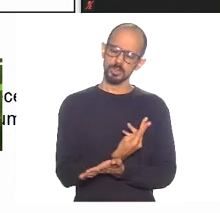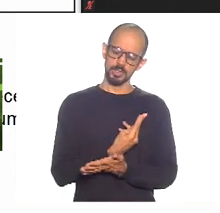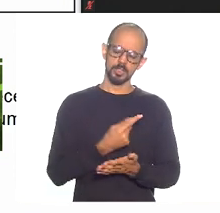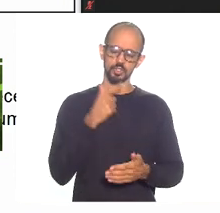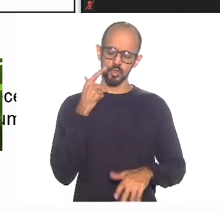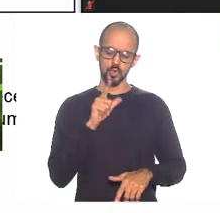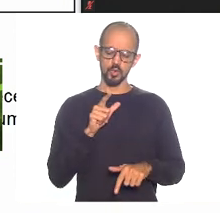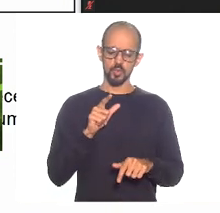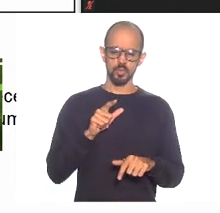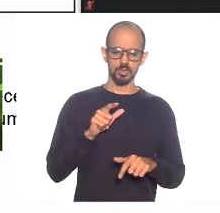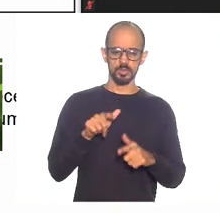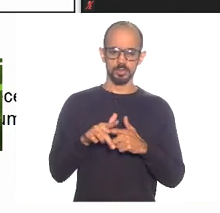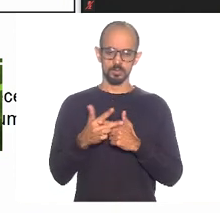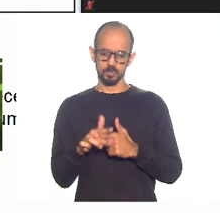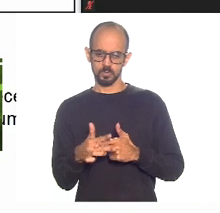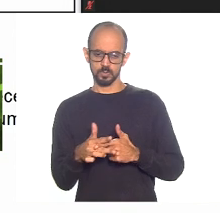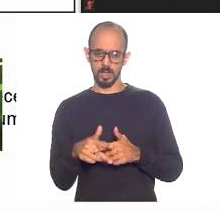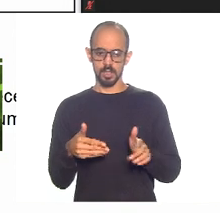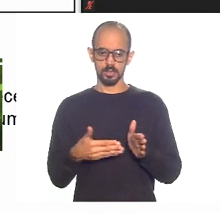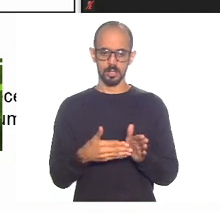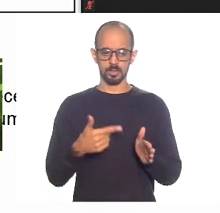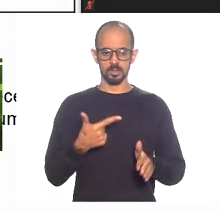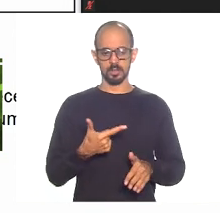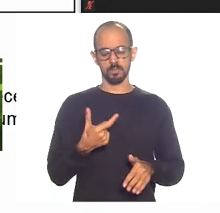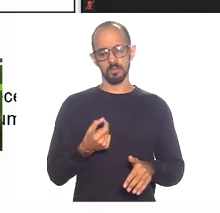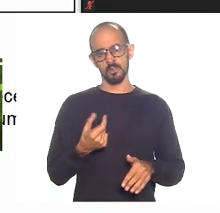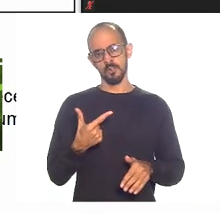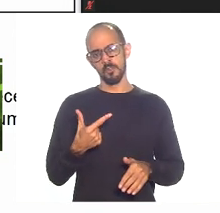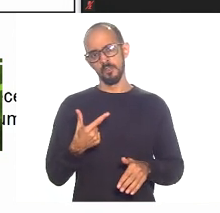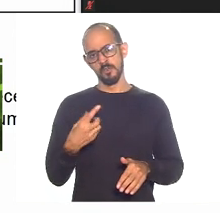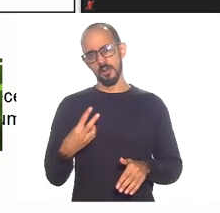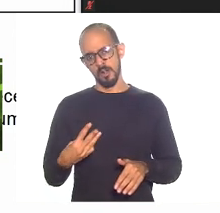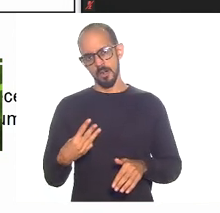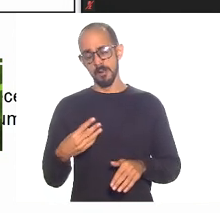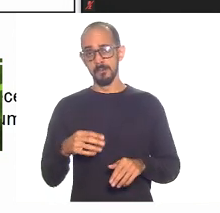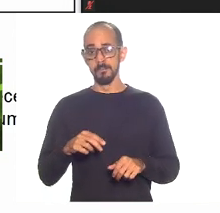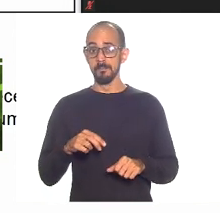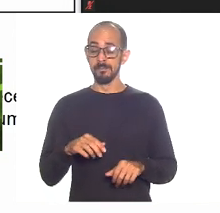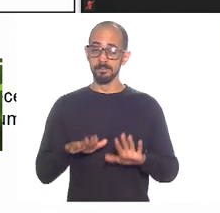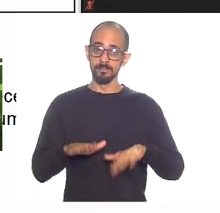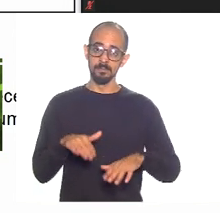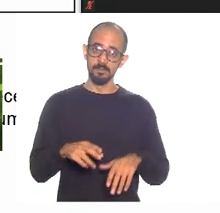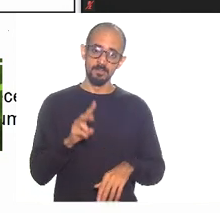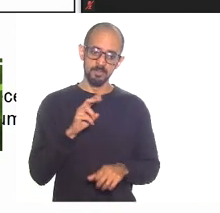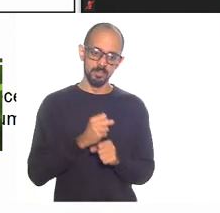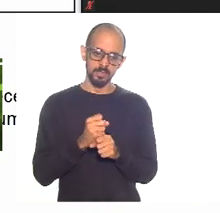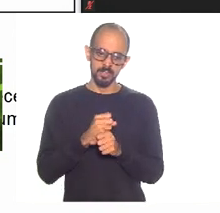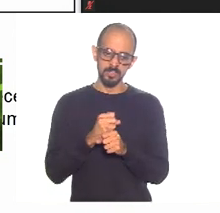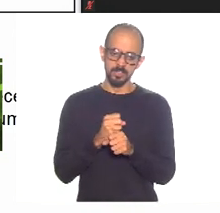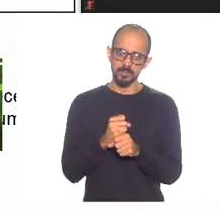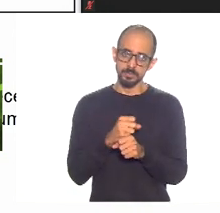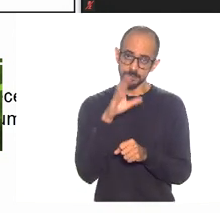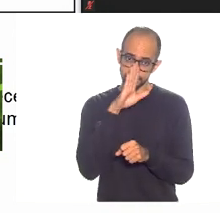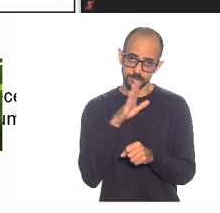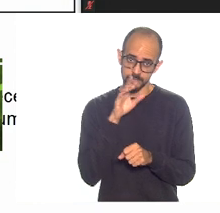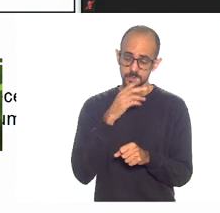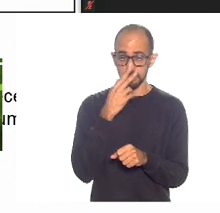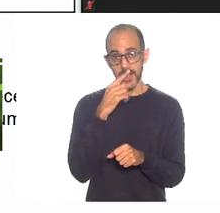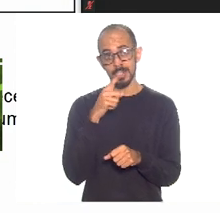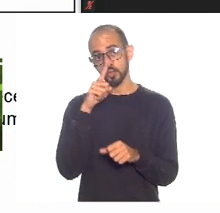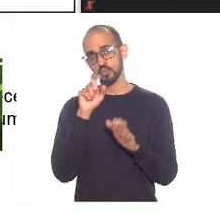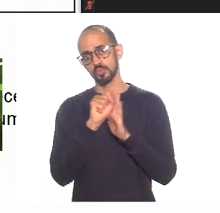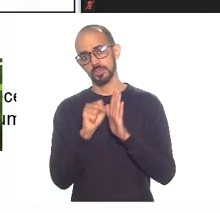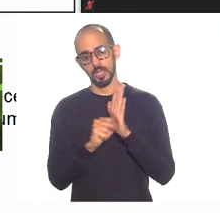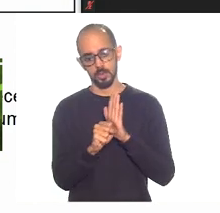2023 e, na verdade, dois anos no Brasil, às vezes, é um século, né? Então, esse é um ponto também que a gente não pode